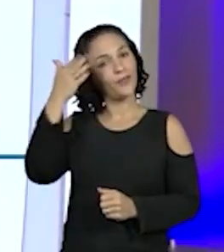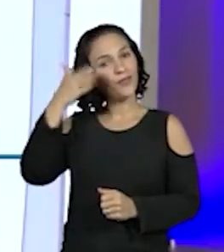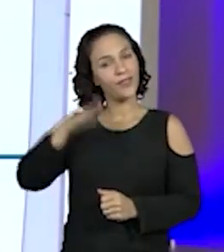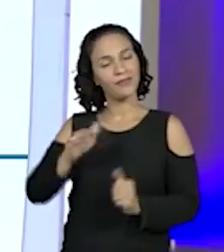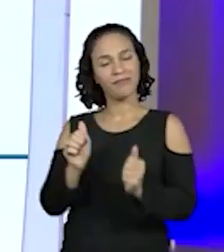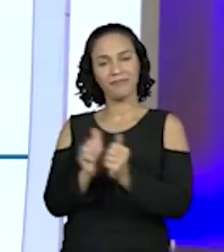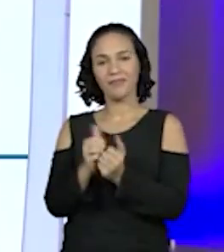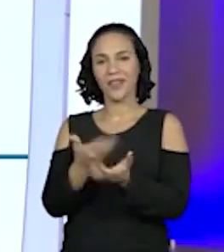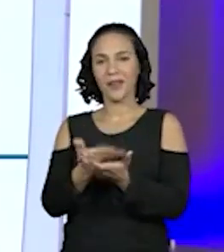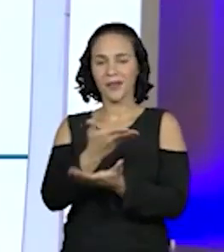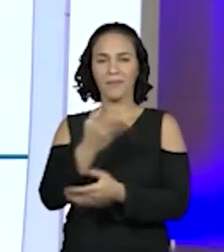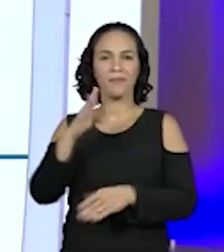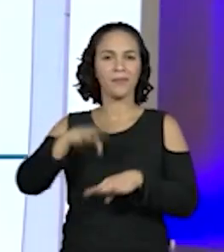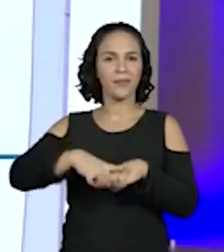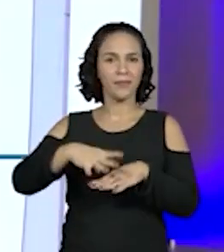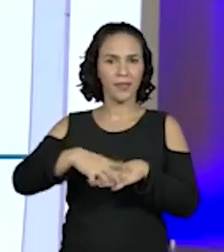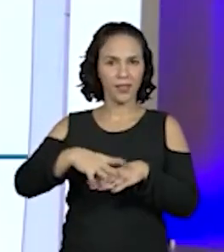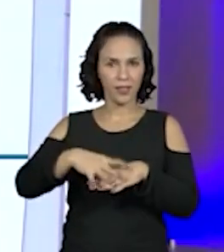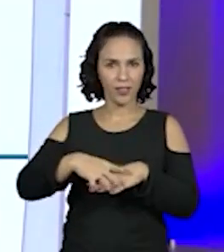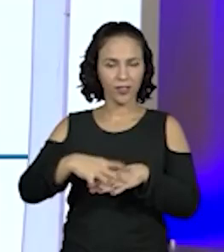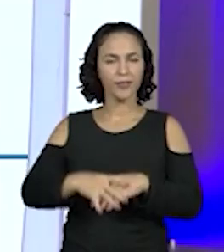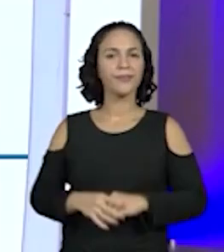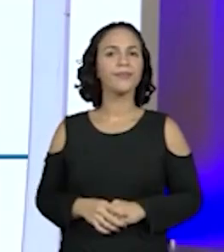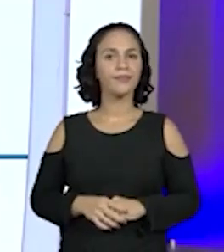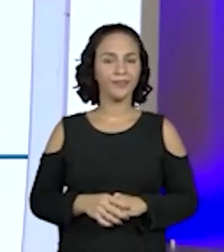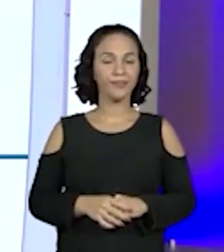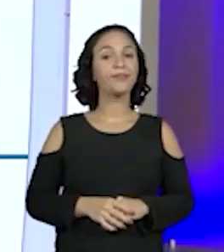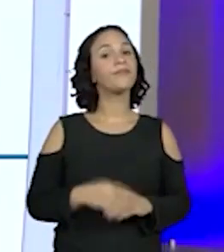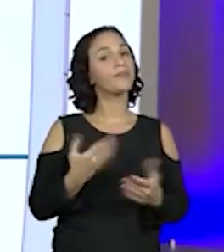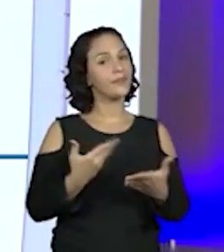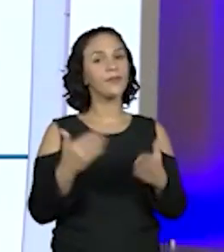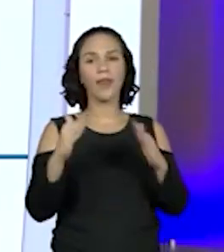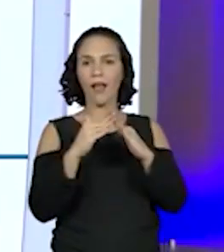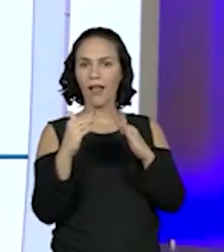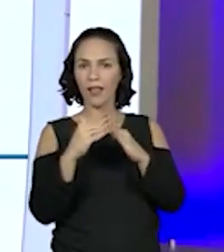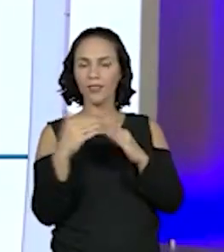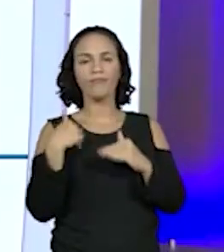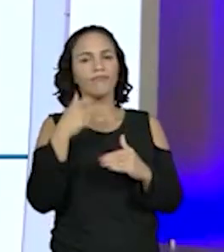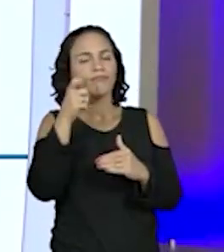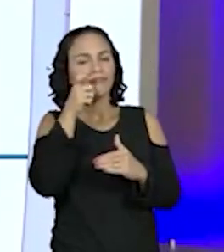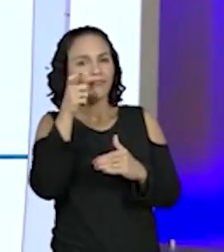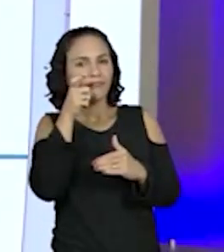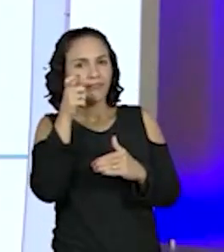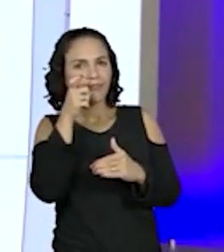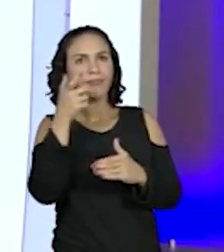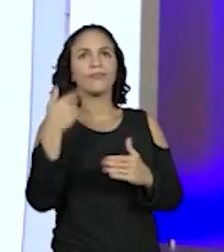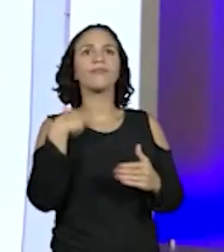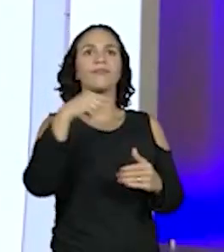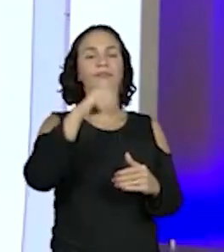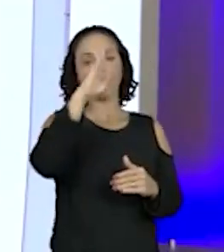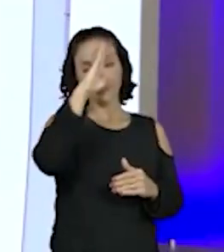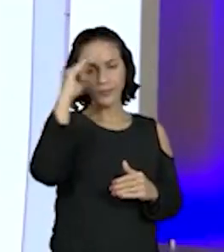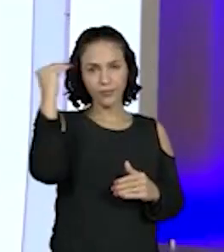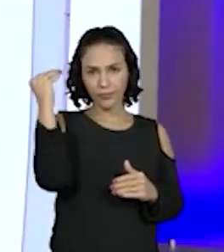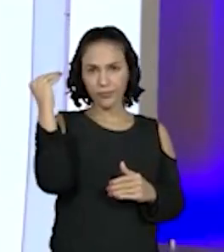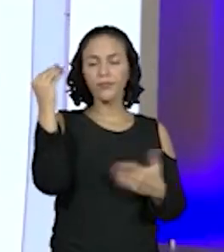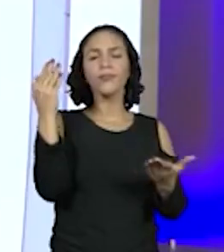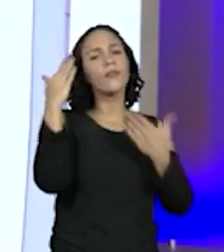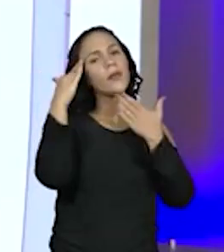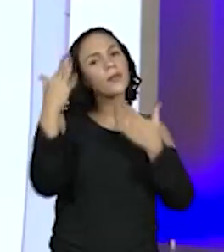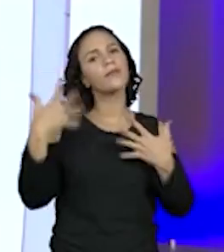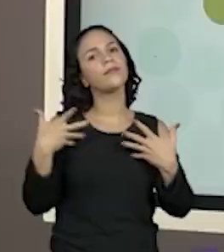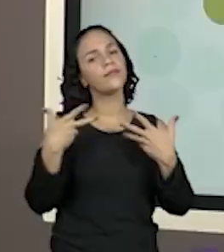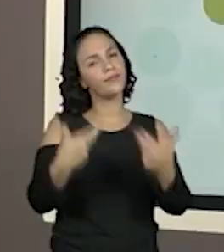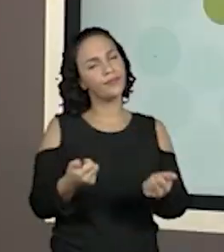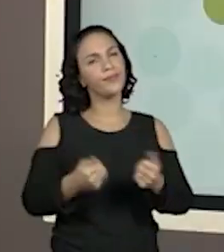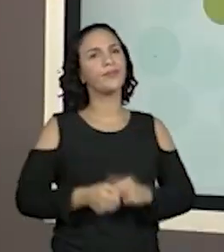aula aí de matemática junto com vocês aí de casa e aqui comigo no estúdio a professora Regiane. Prô, muito obrigada pelo convite.